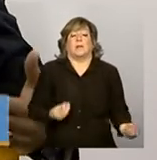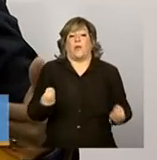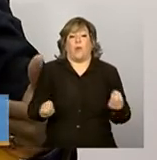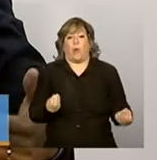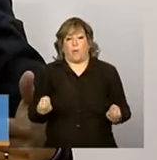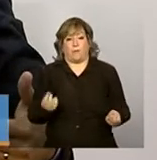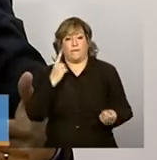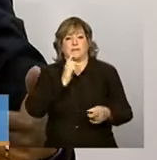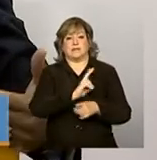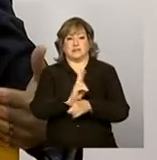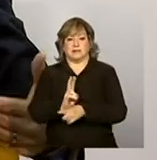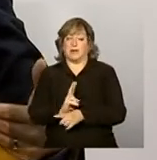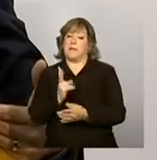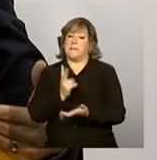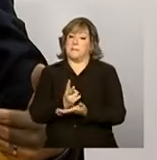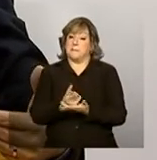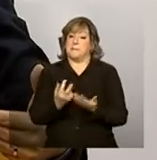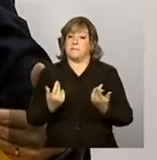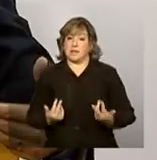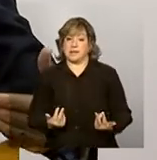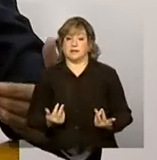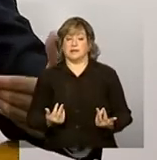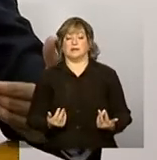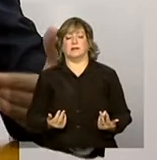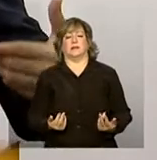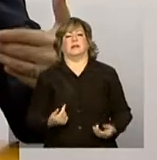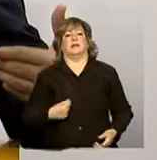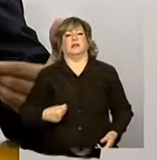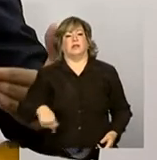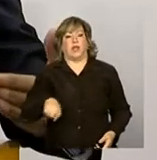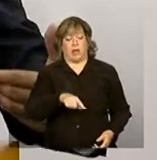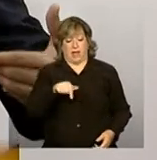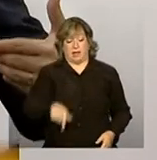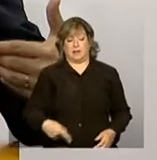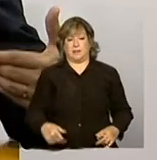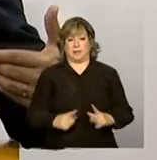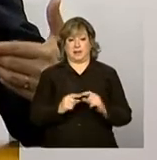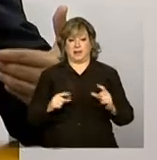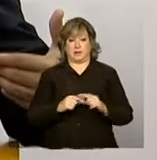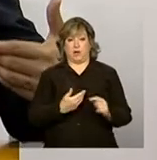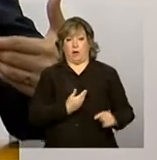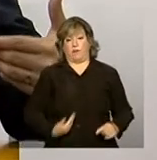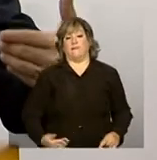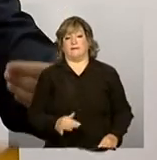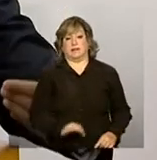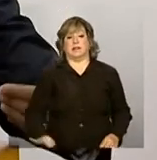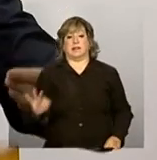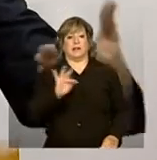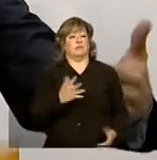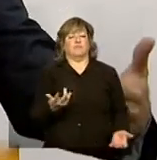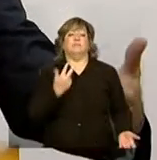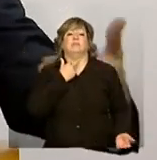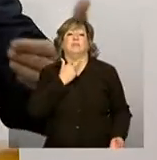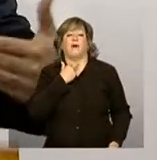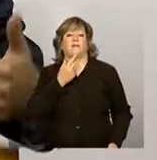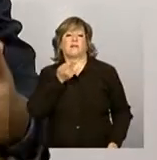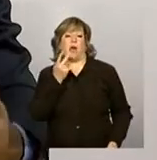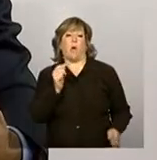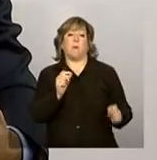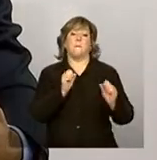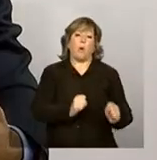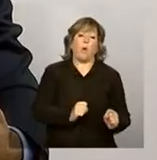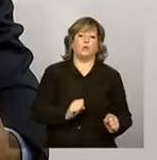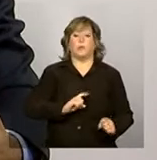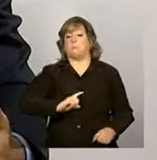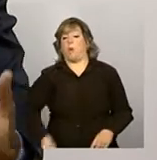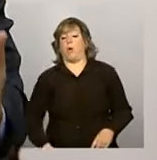Da mesma maneira, não cabe nós, aqui de Brasília, do governo federal, dizermos em que é que pode ou não pode gastar